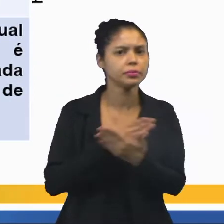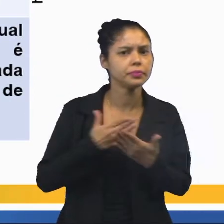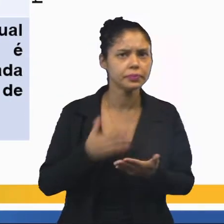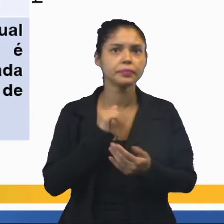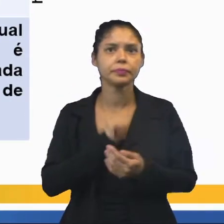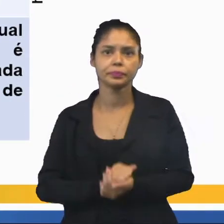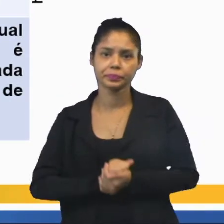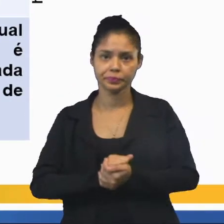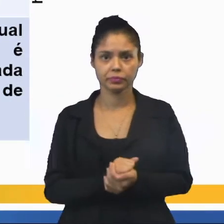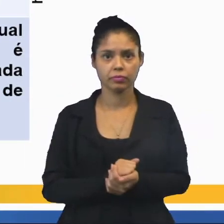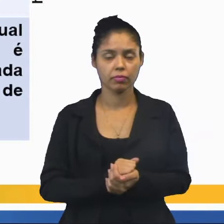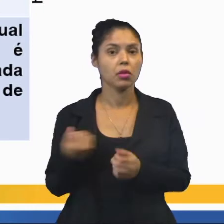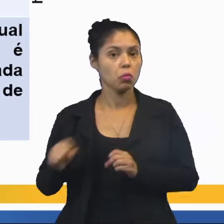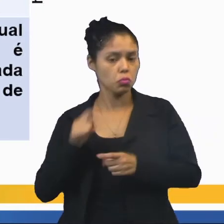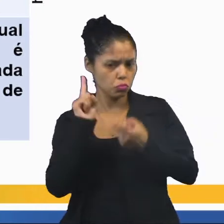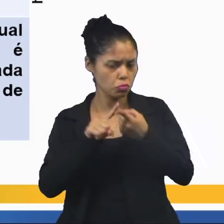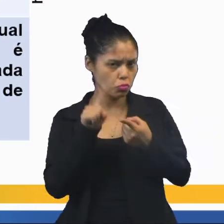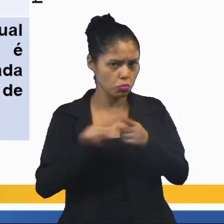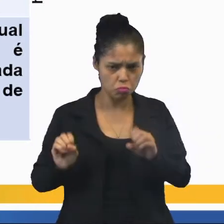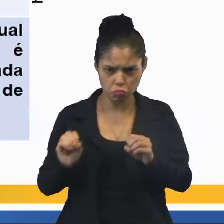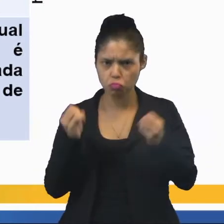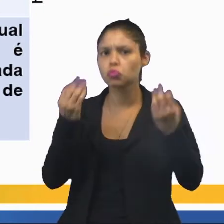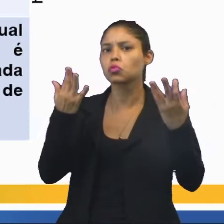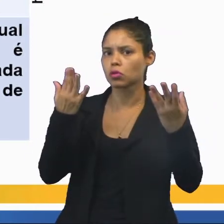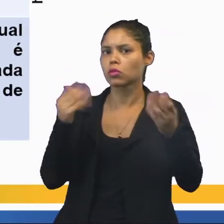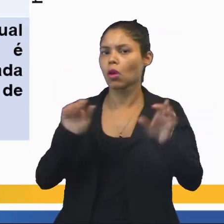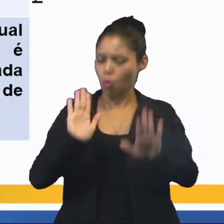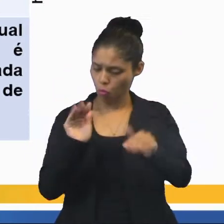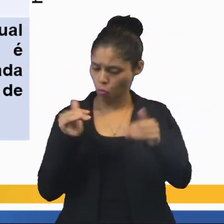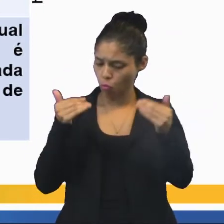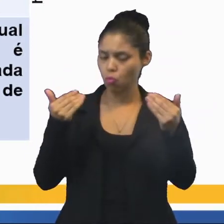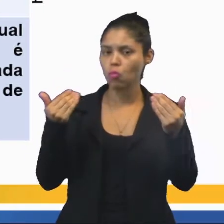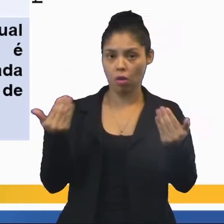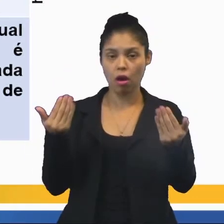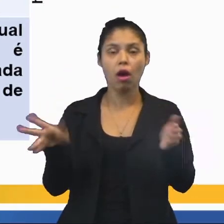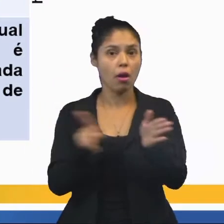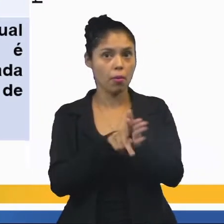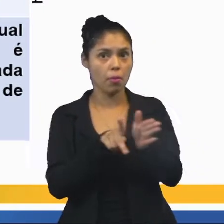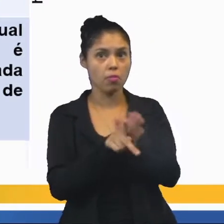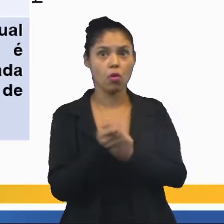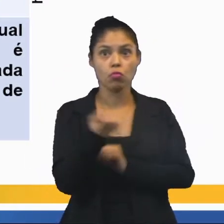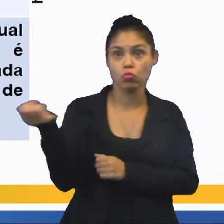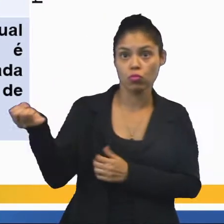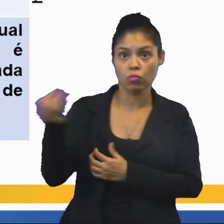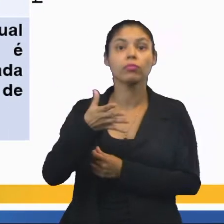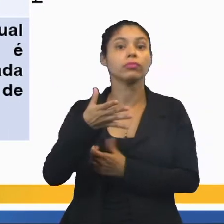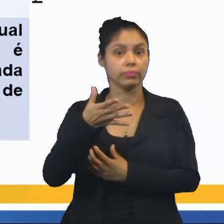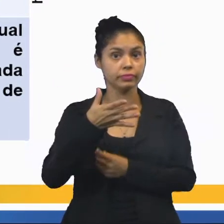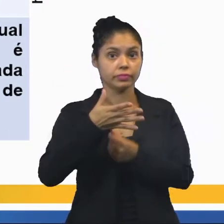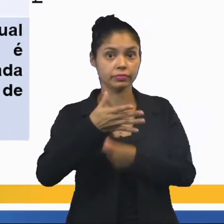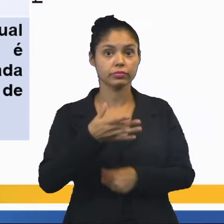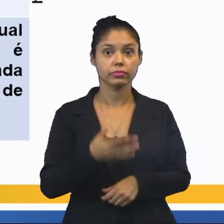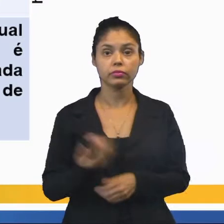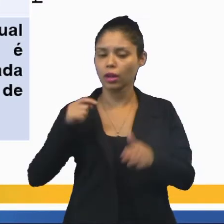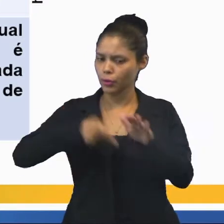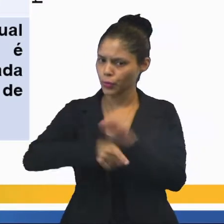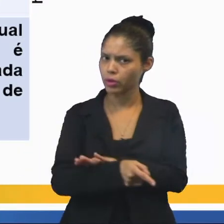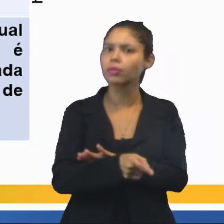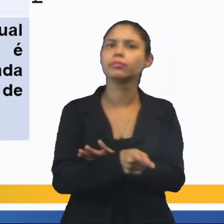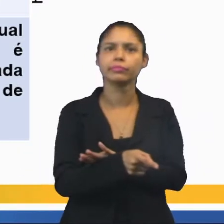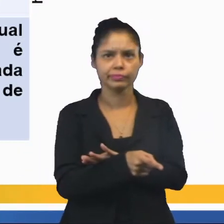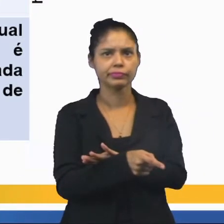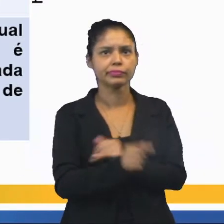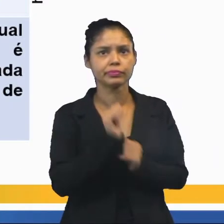É um tipo de cerimônia pela qual o devoto ou o iniciante, o novato, é introduzido numa